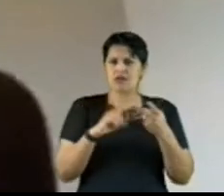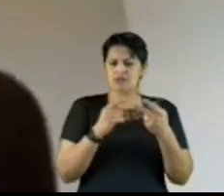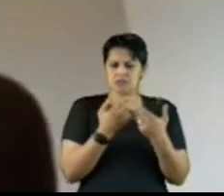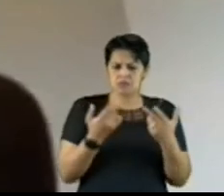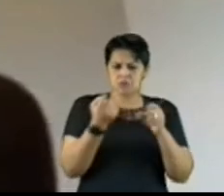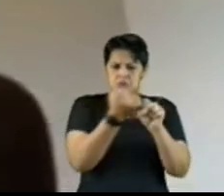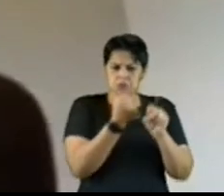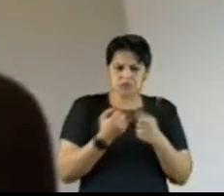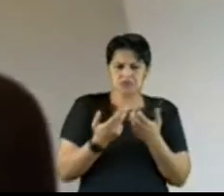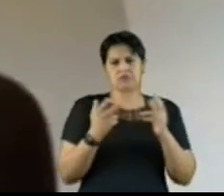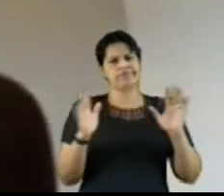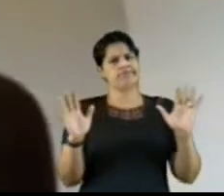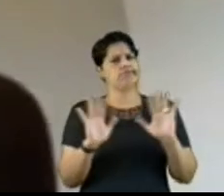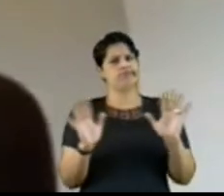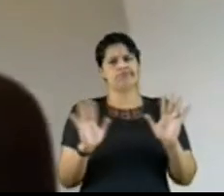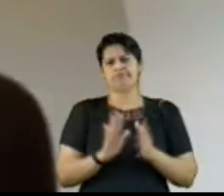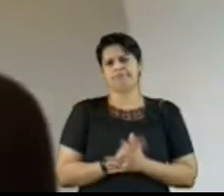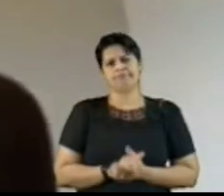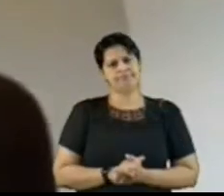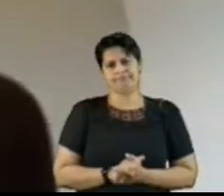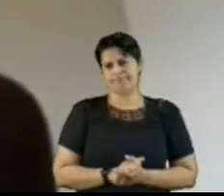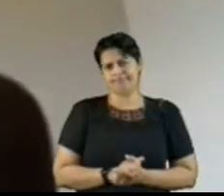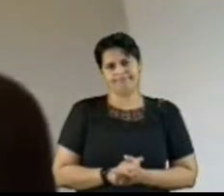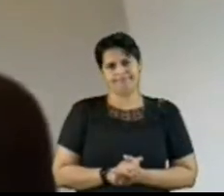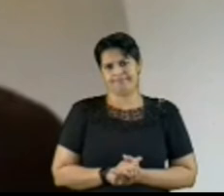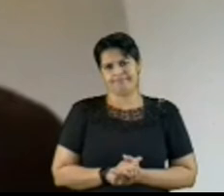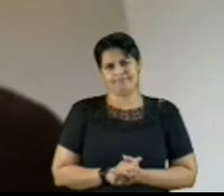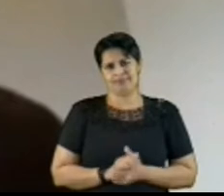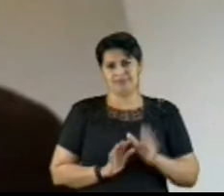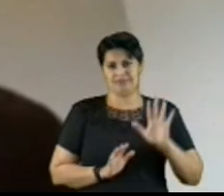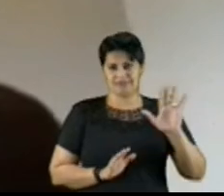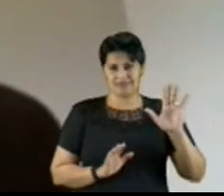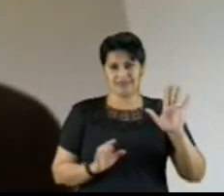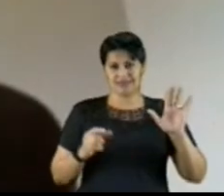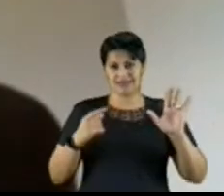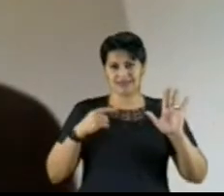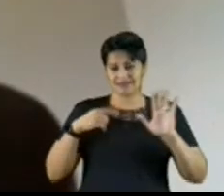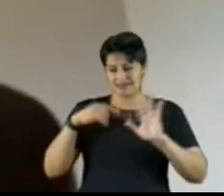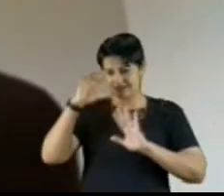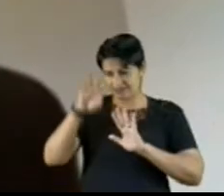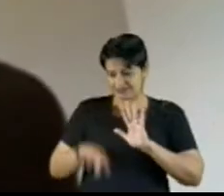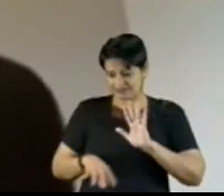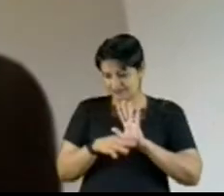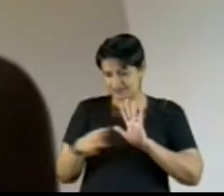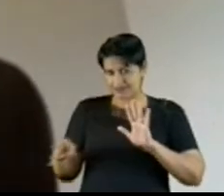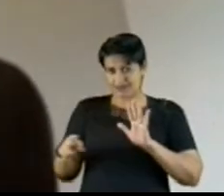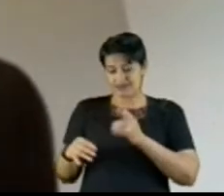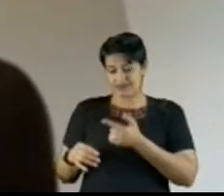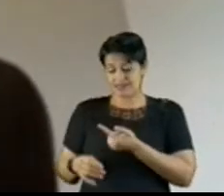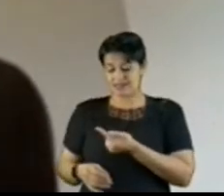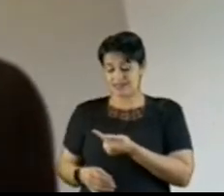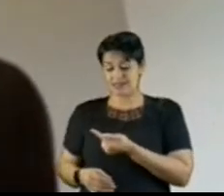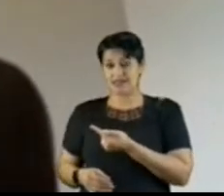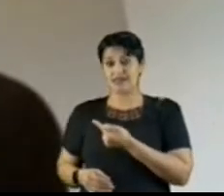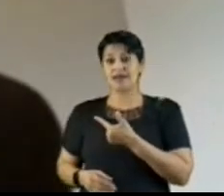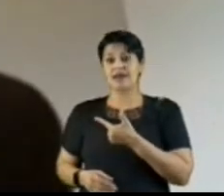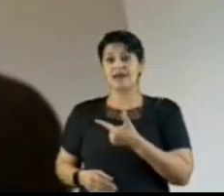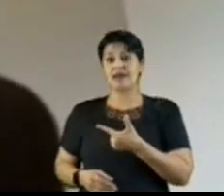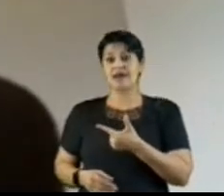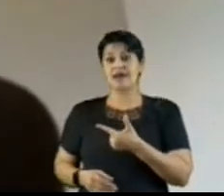área ocupa, vejam que paradoxo. a 72ª posição